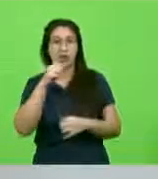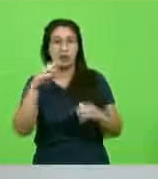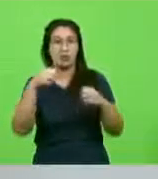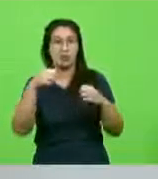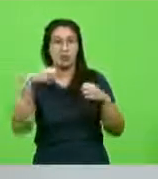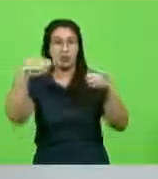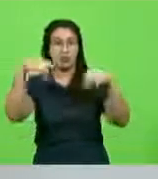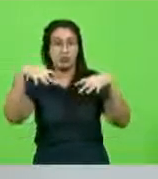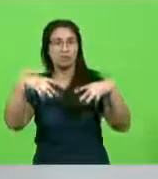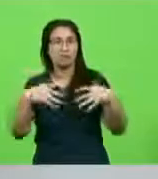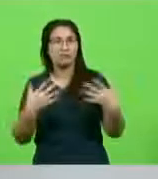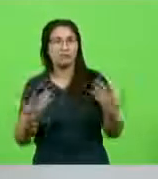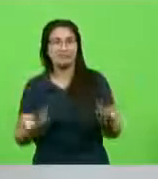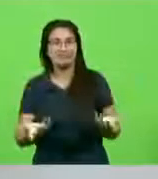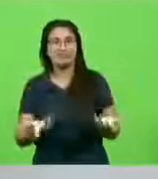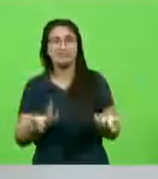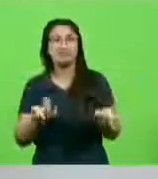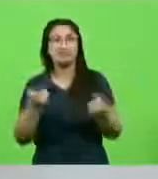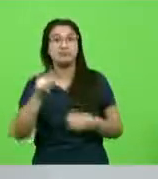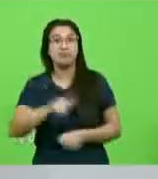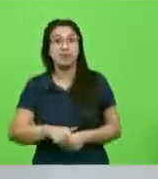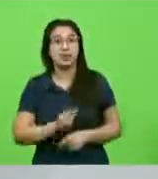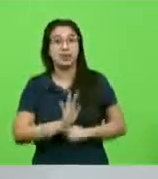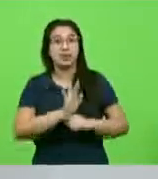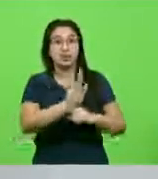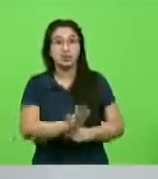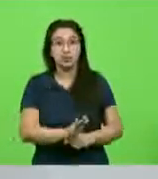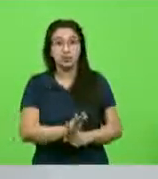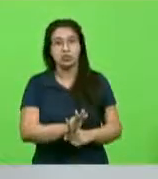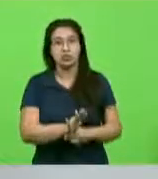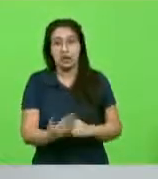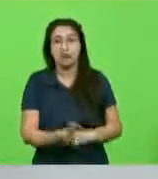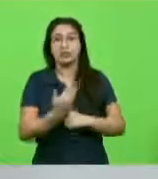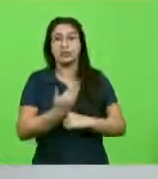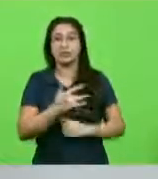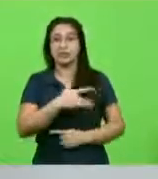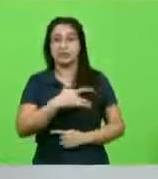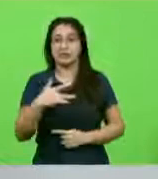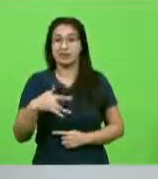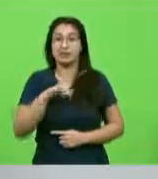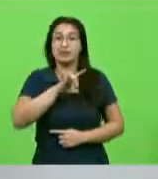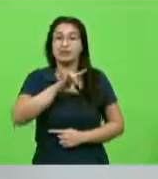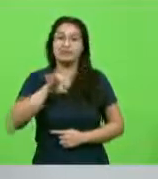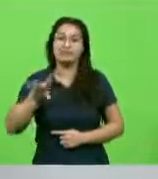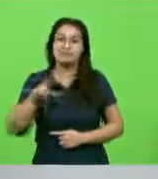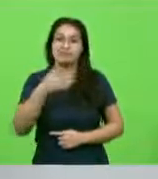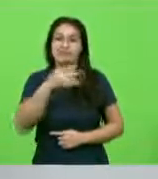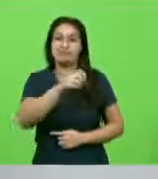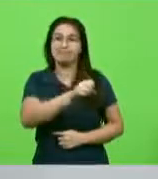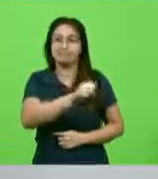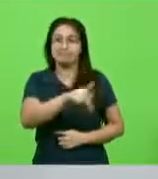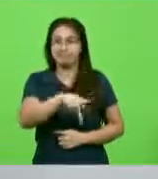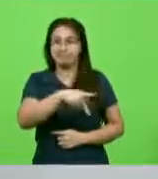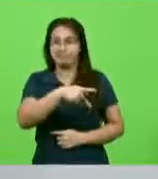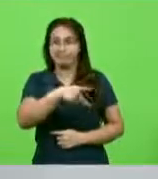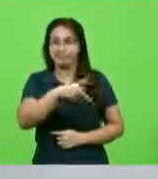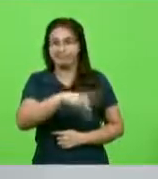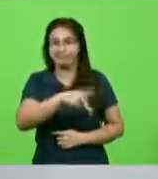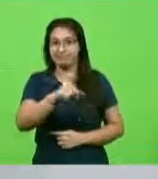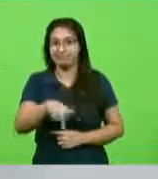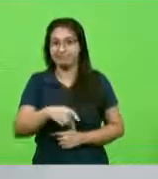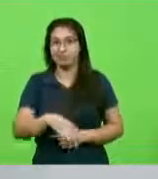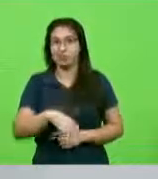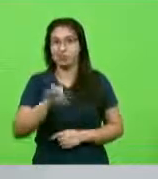falar do benefício à saúde que a prática esportiva gera em cada um dos catarinenses. Não é só a patota de